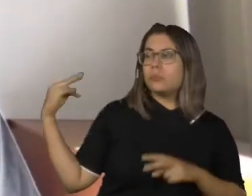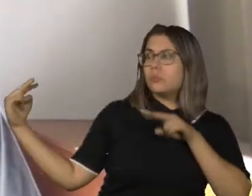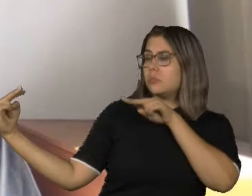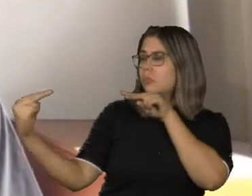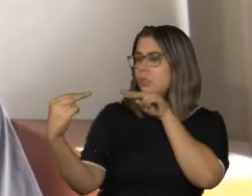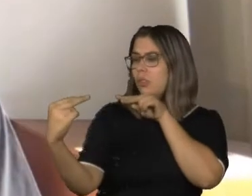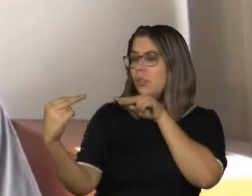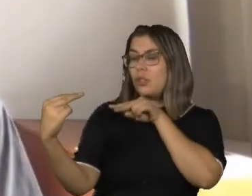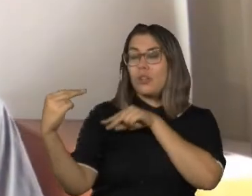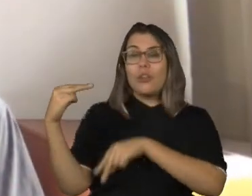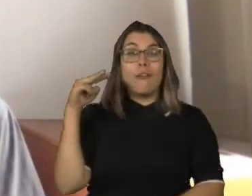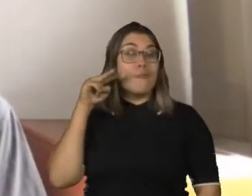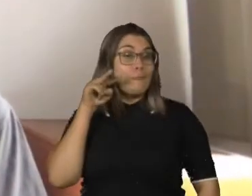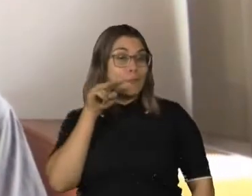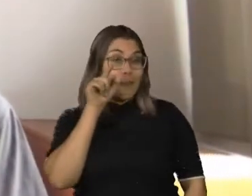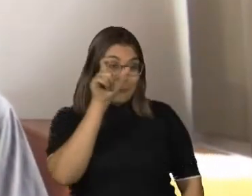inspiração para mim, cara.